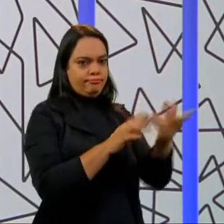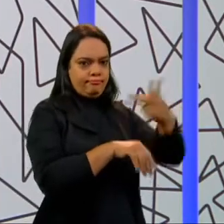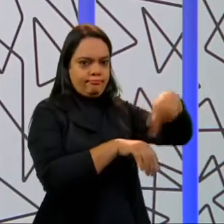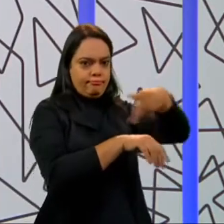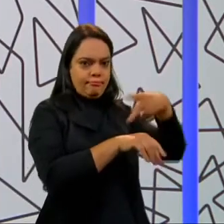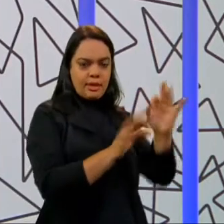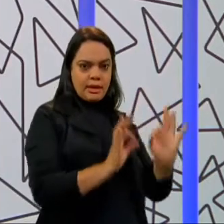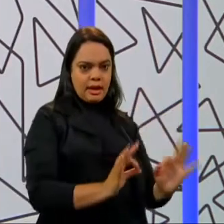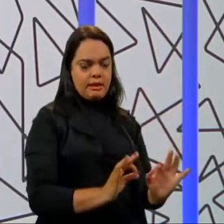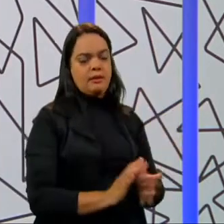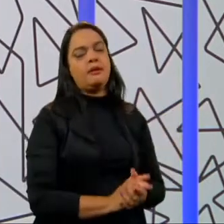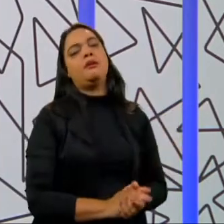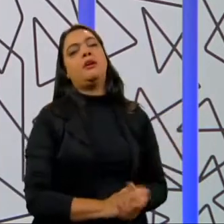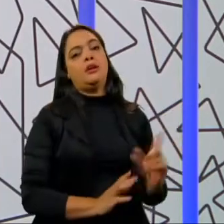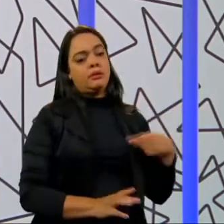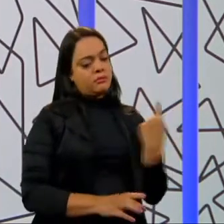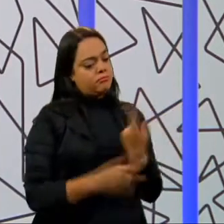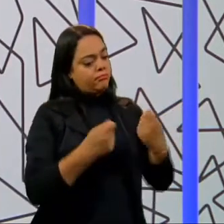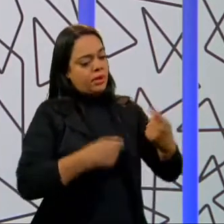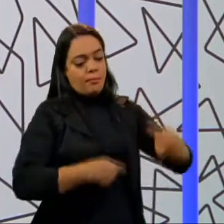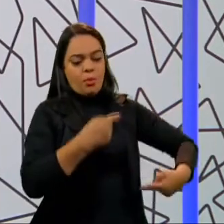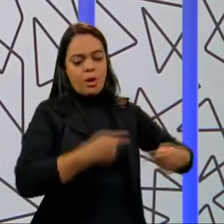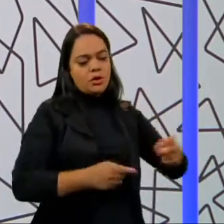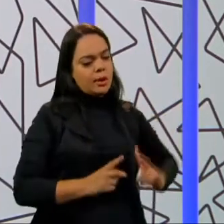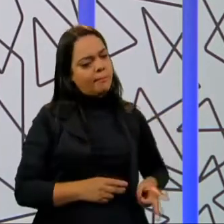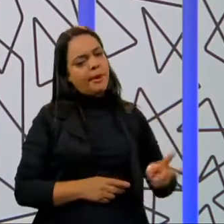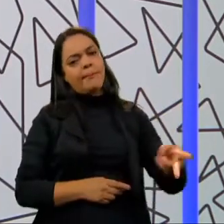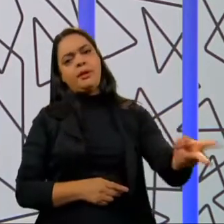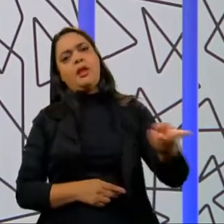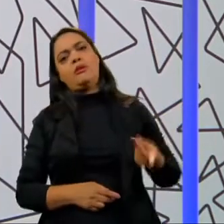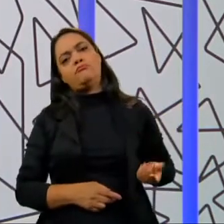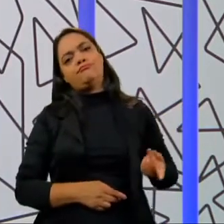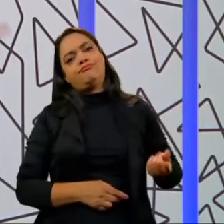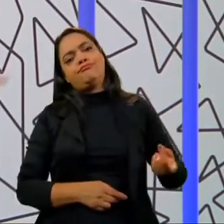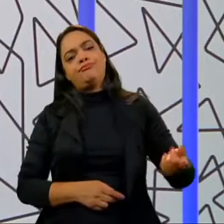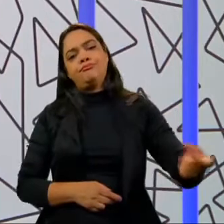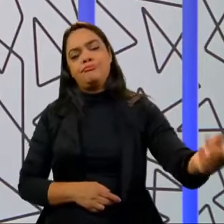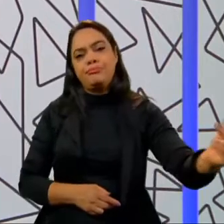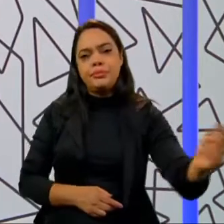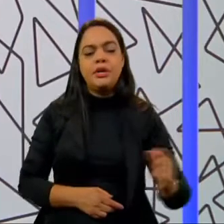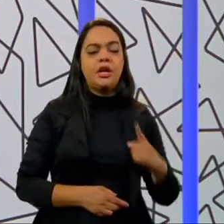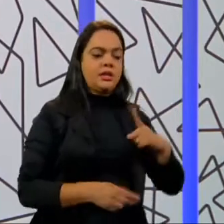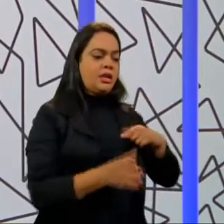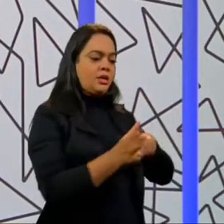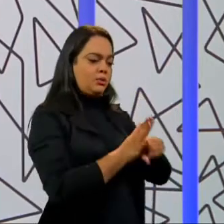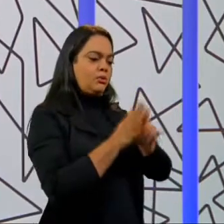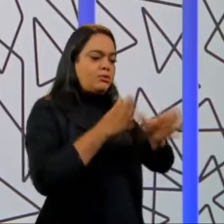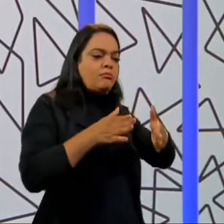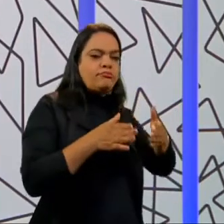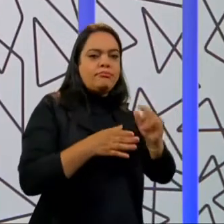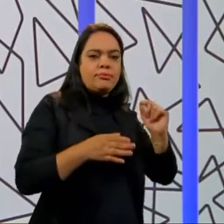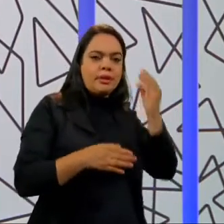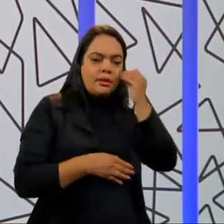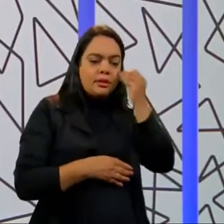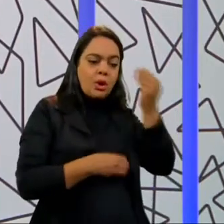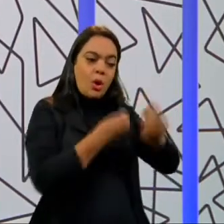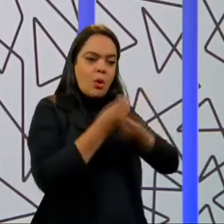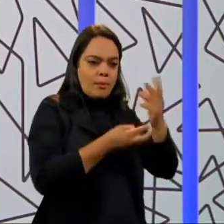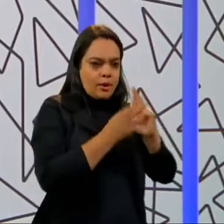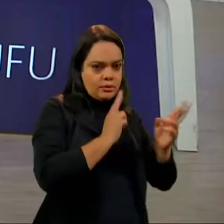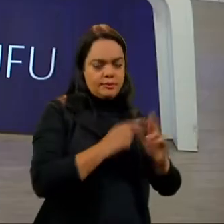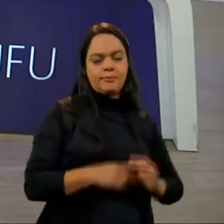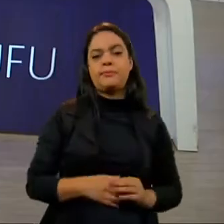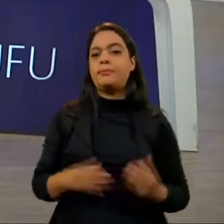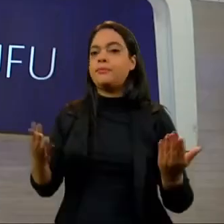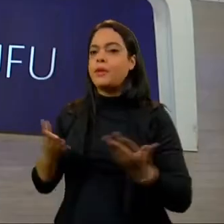permanente, e existem estudos que têm, inclusive, tratado das formas de como financiar isso. Certo. Agora,